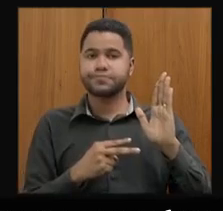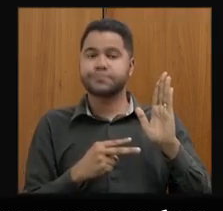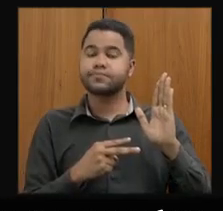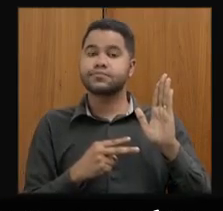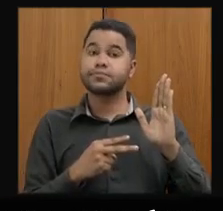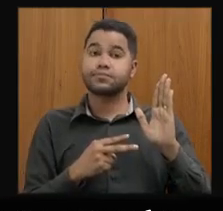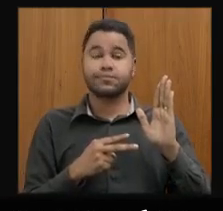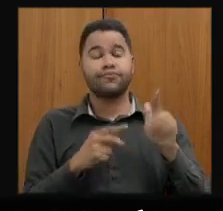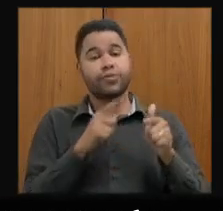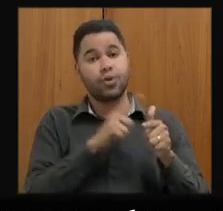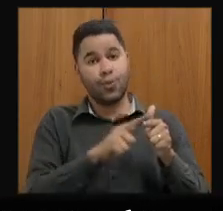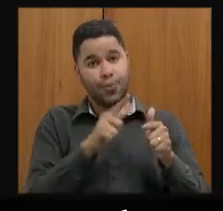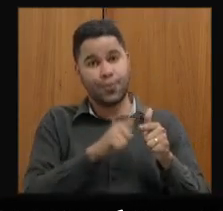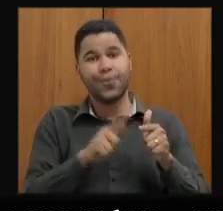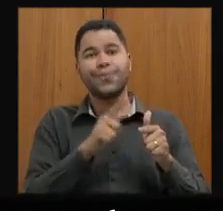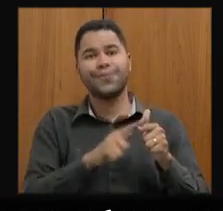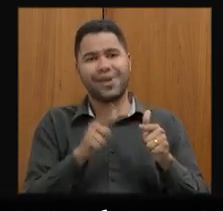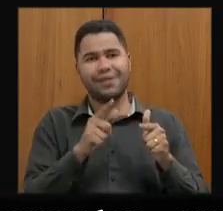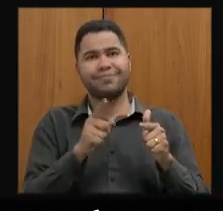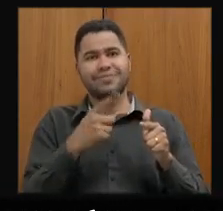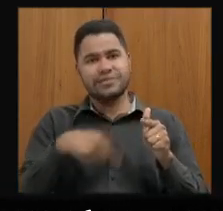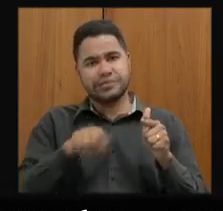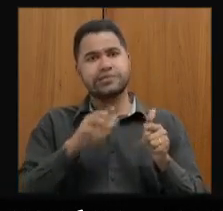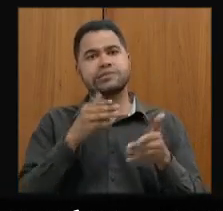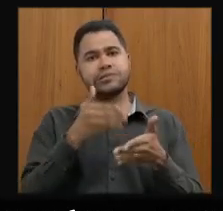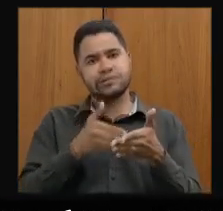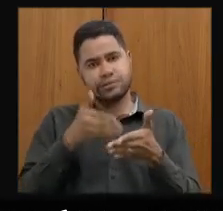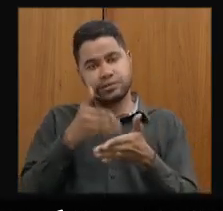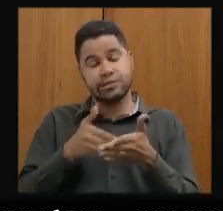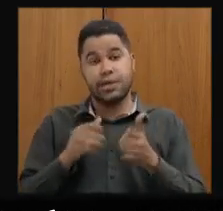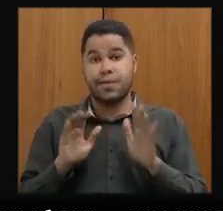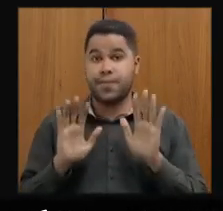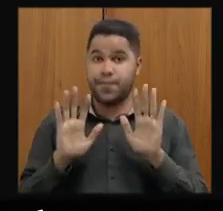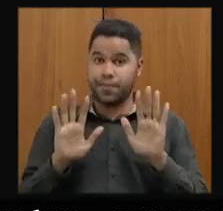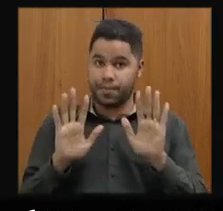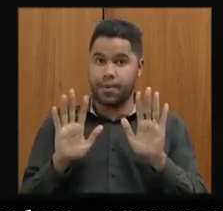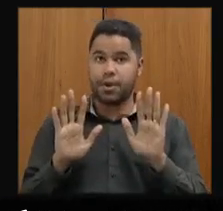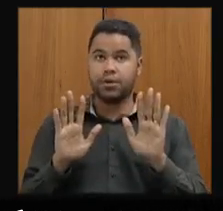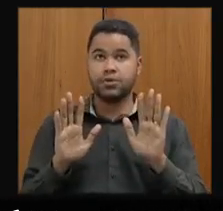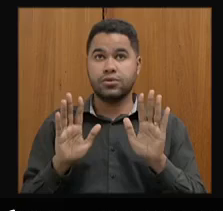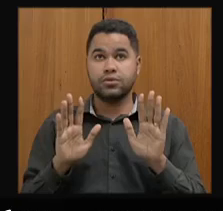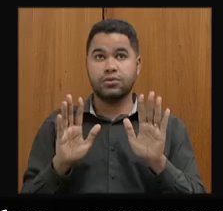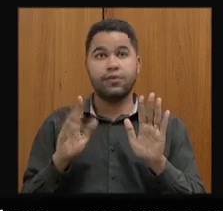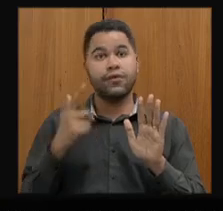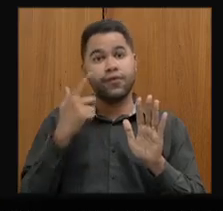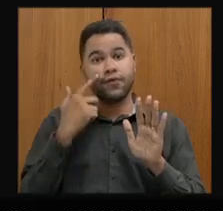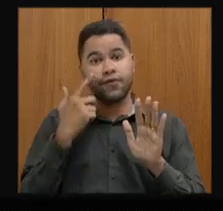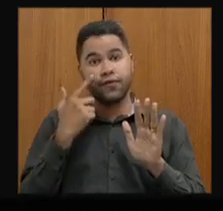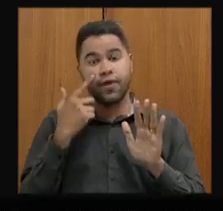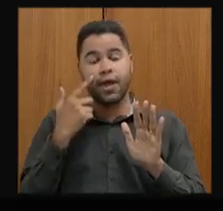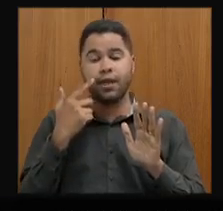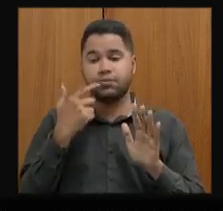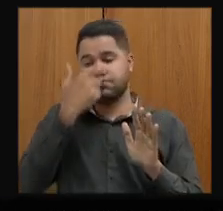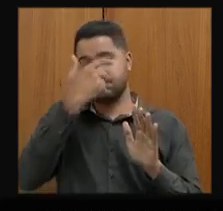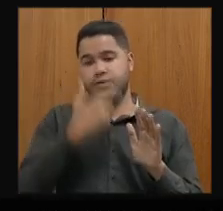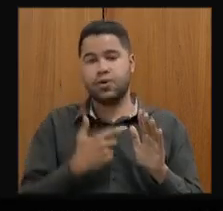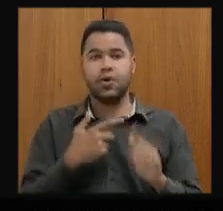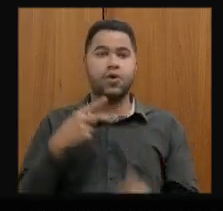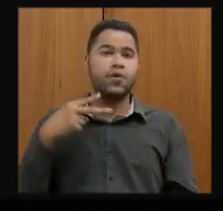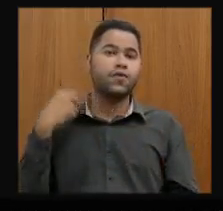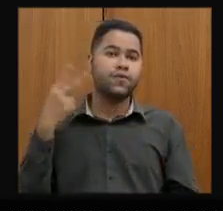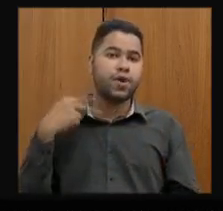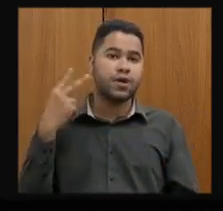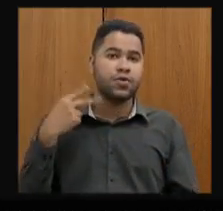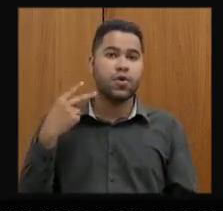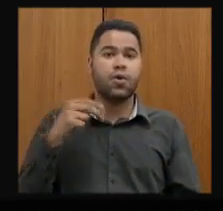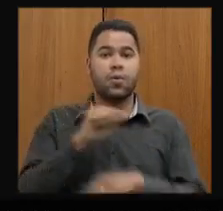Tem problemas, nós estamos tendo aí alguma limitação, mas depois eu vou procurá-la pessoalmente com o vereador Rodrigo Adirante de Montes